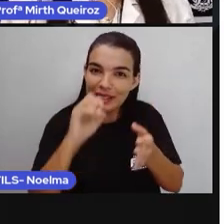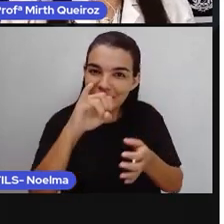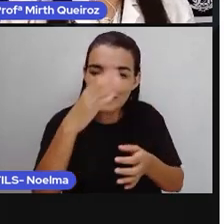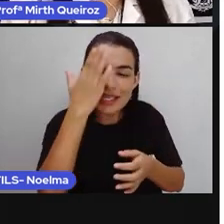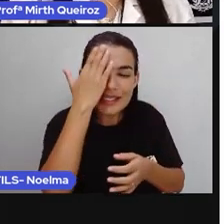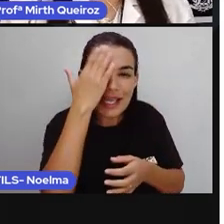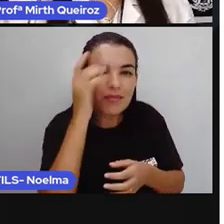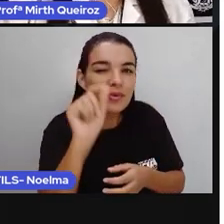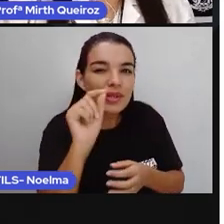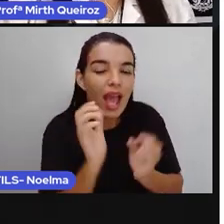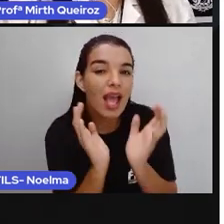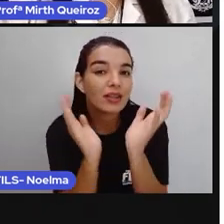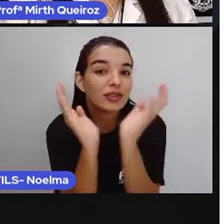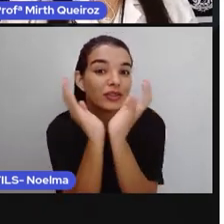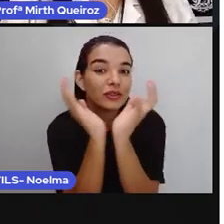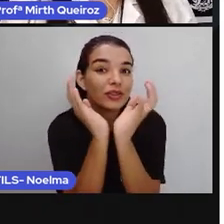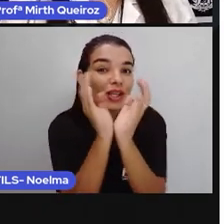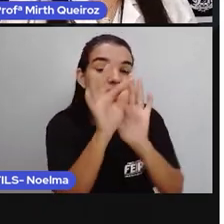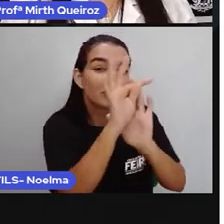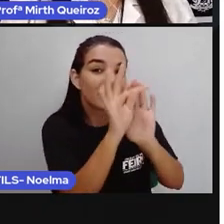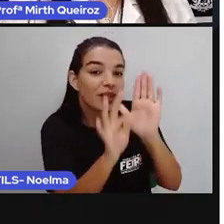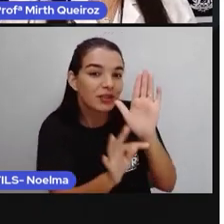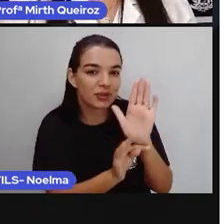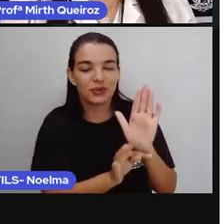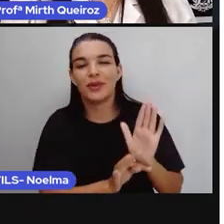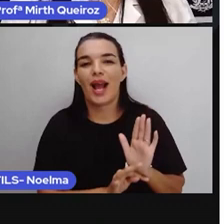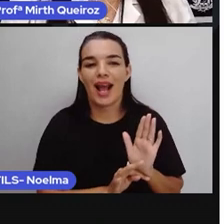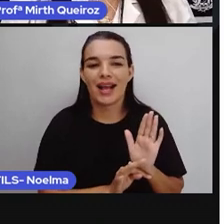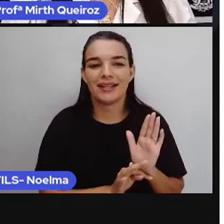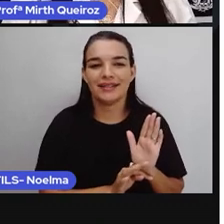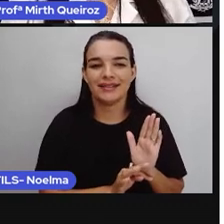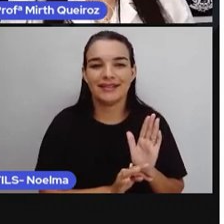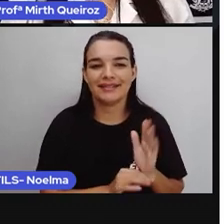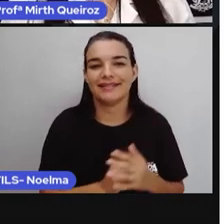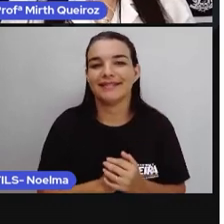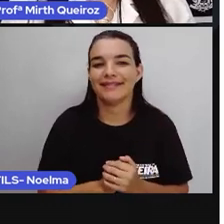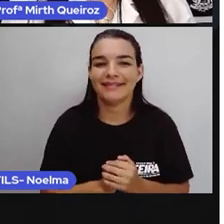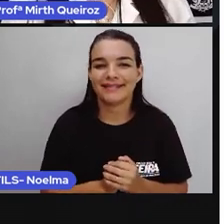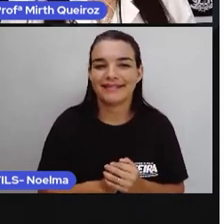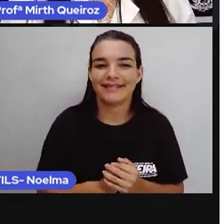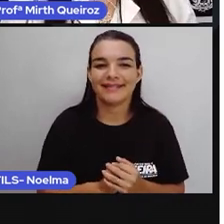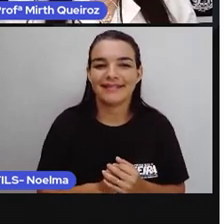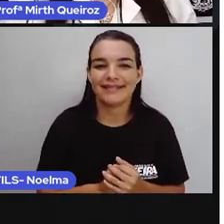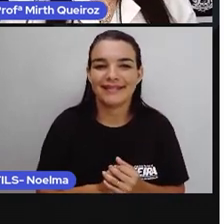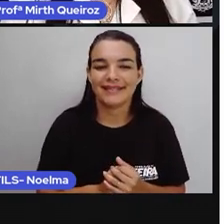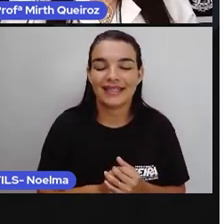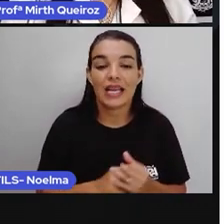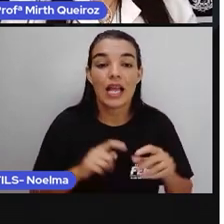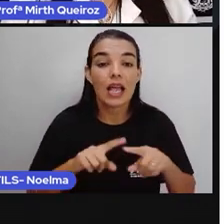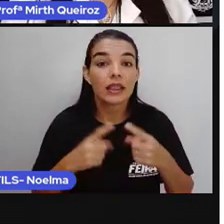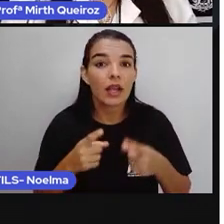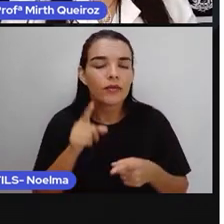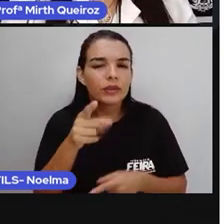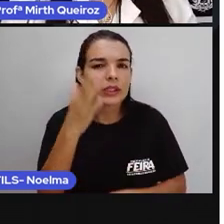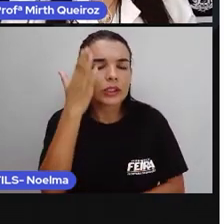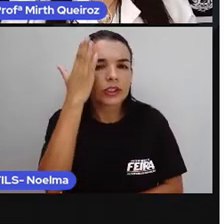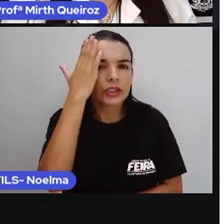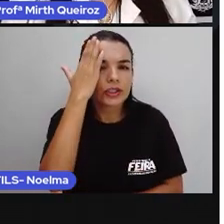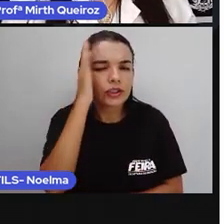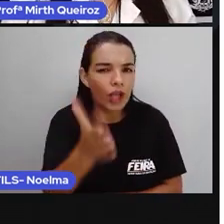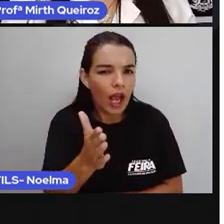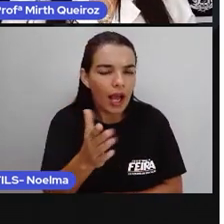estão sabendo o que que são gêneros textuais. E Você já se deu conta